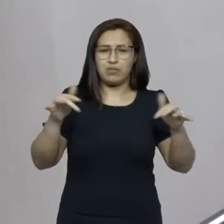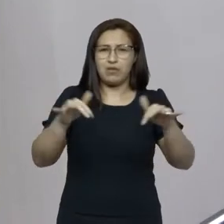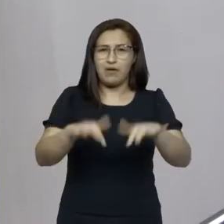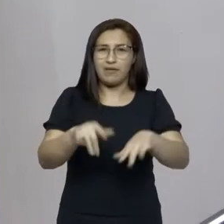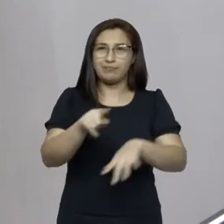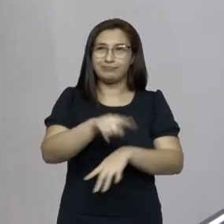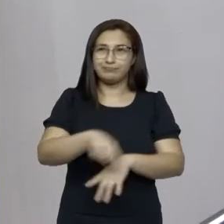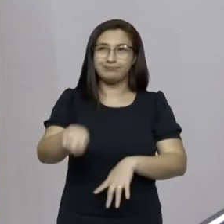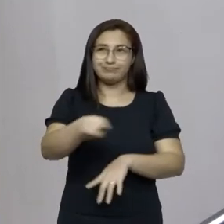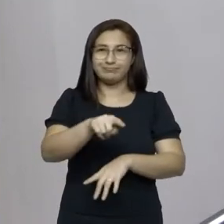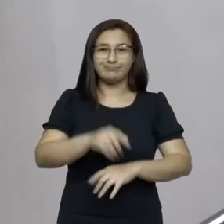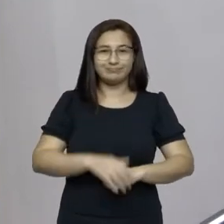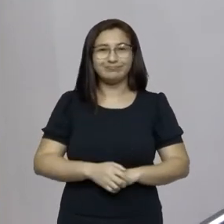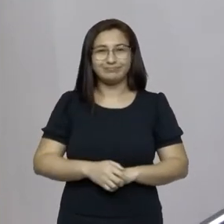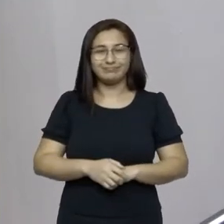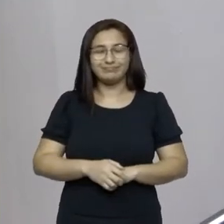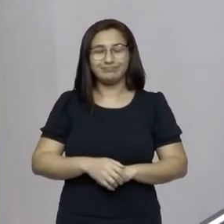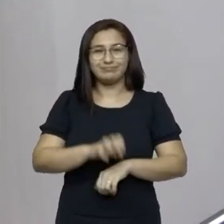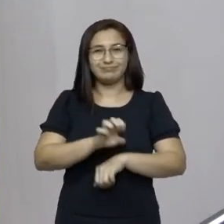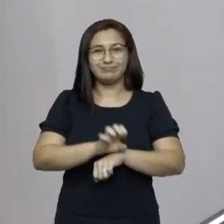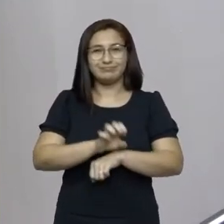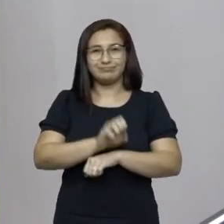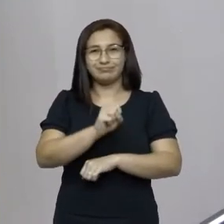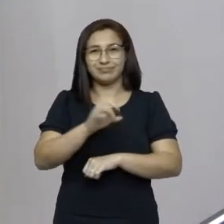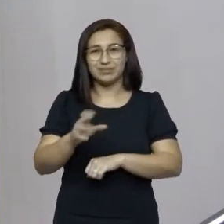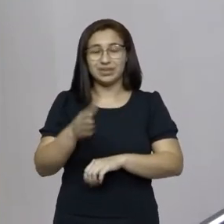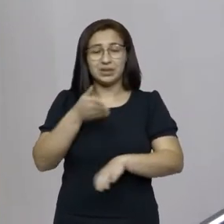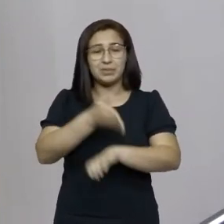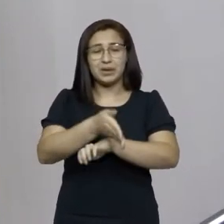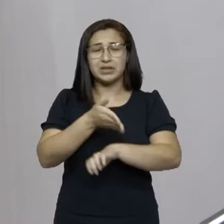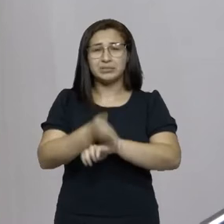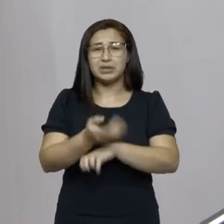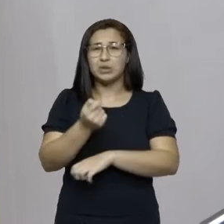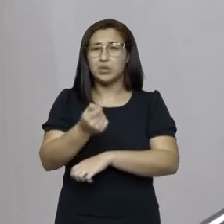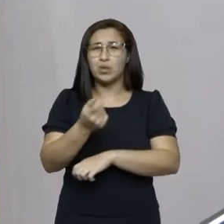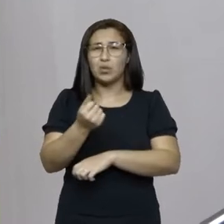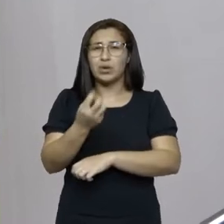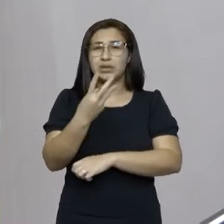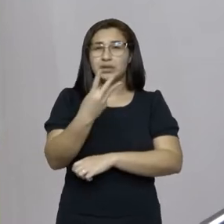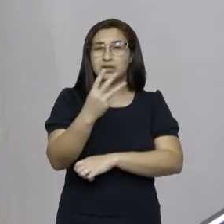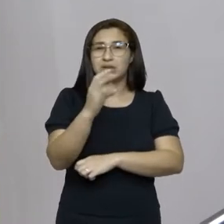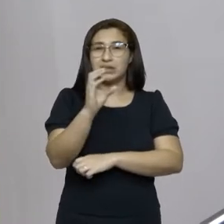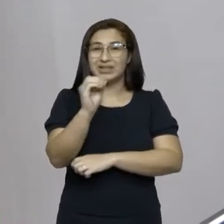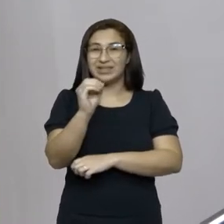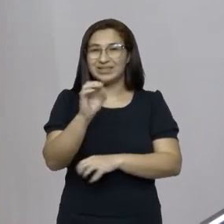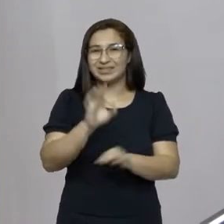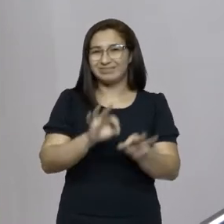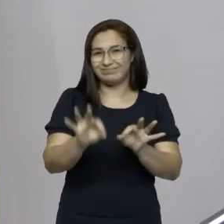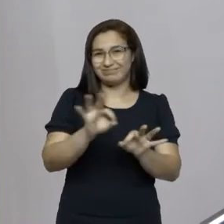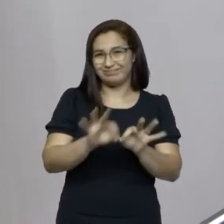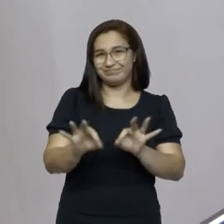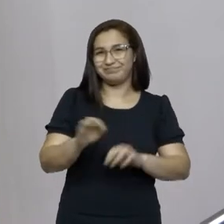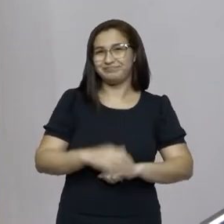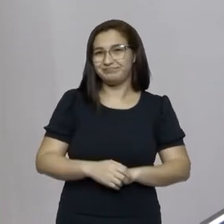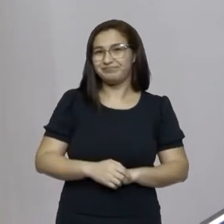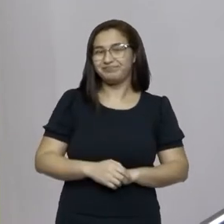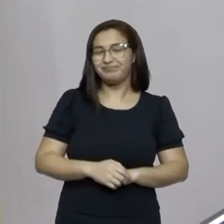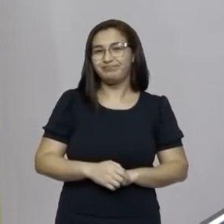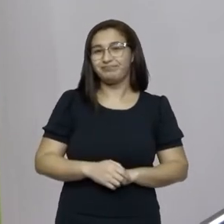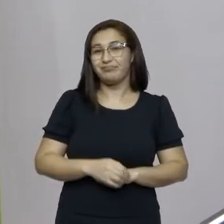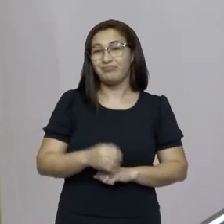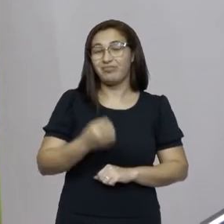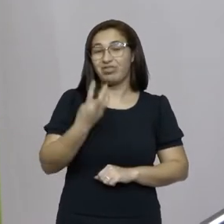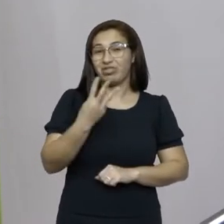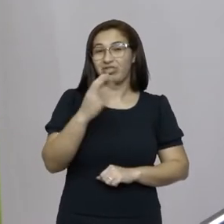e com a participação de quase 30 entidades. Quase 30